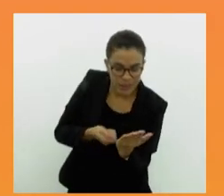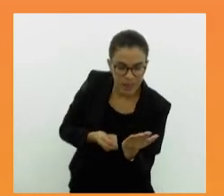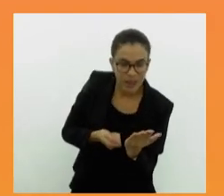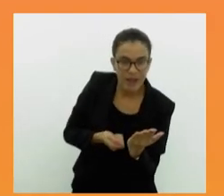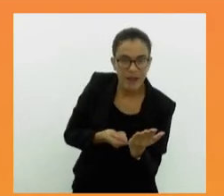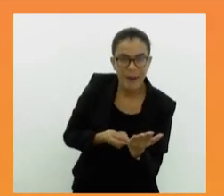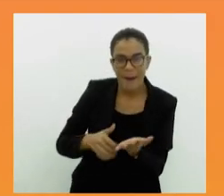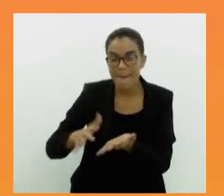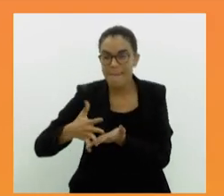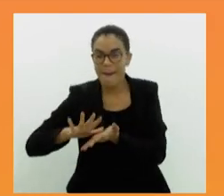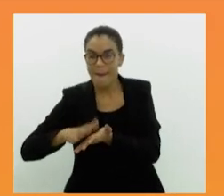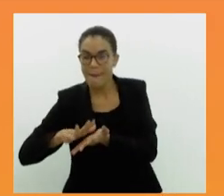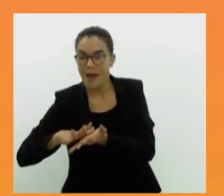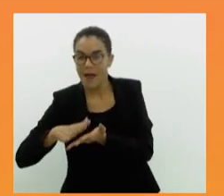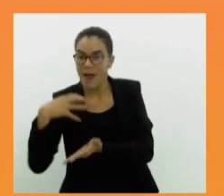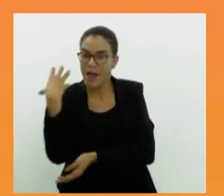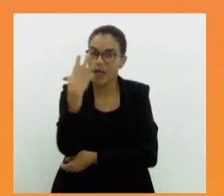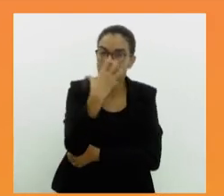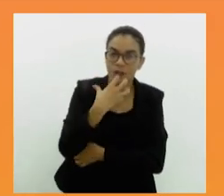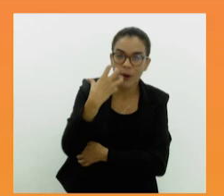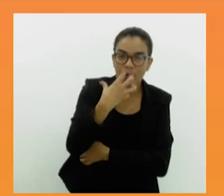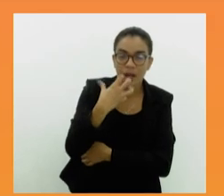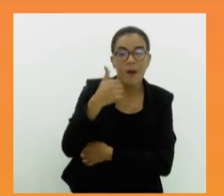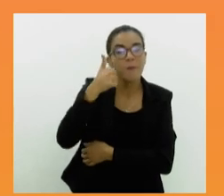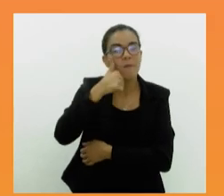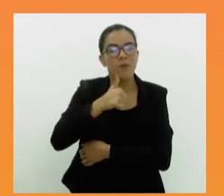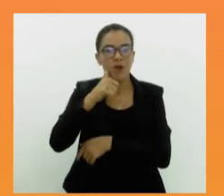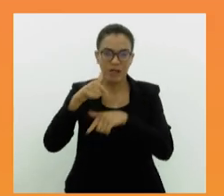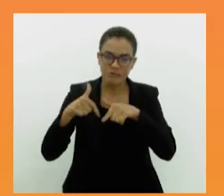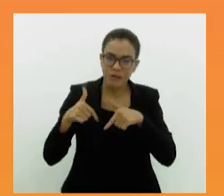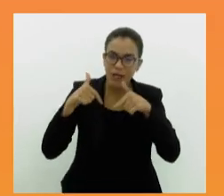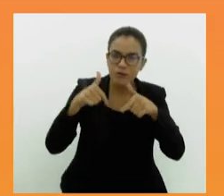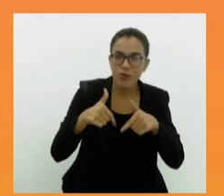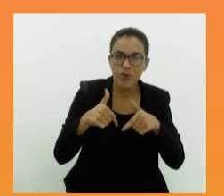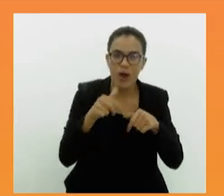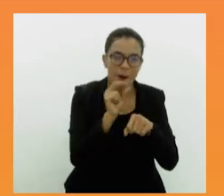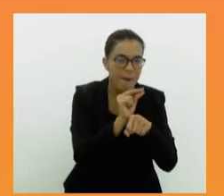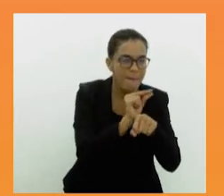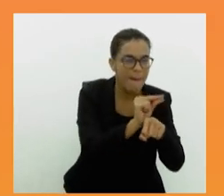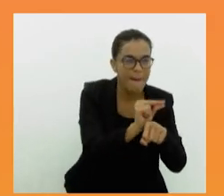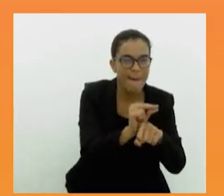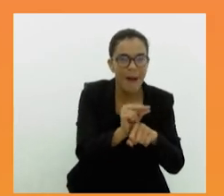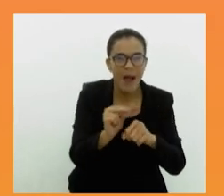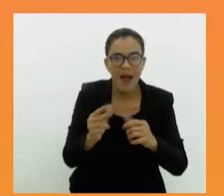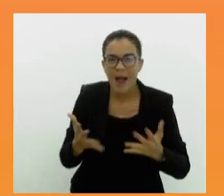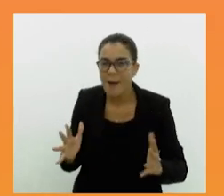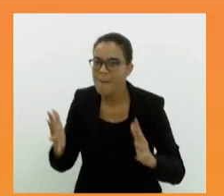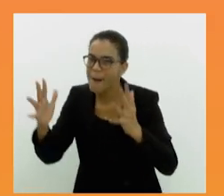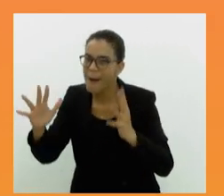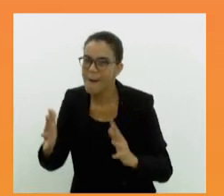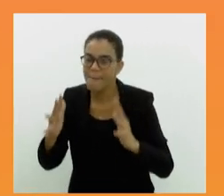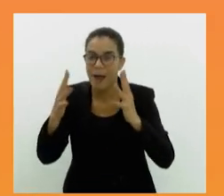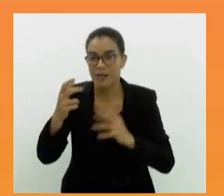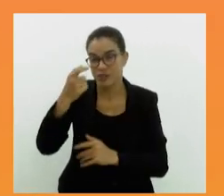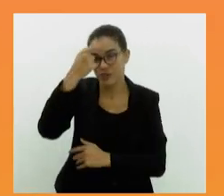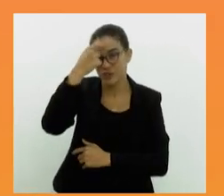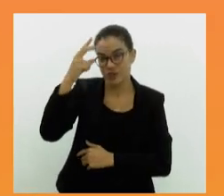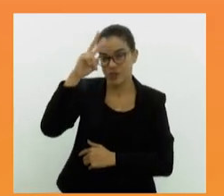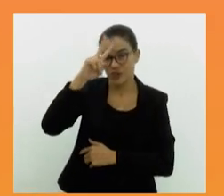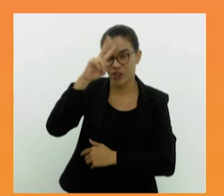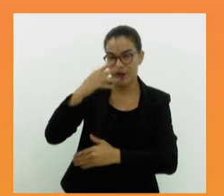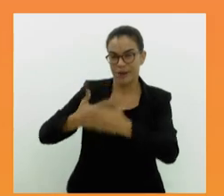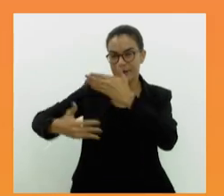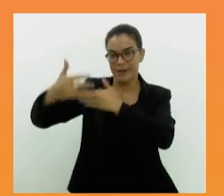partideiras, cantoras e mulheres que atuam na preservação e celebração na nossa memória histórica ancestral.